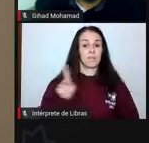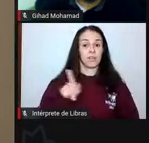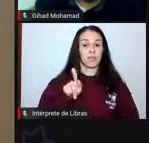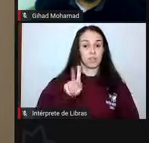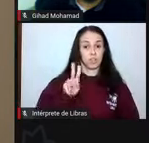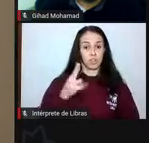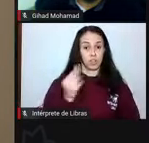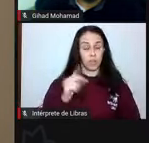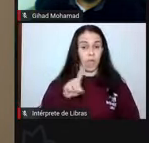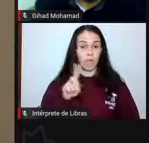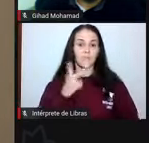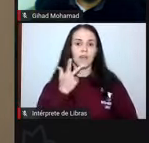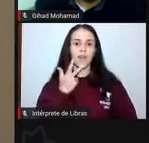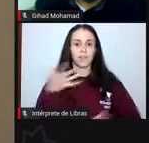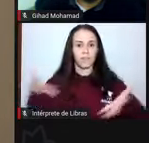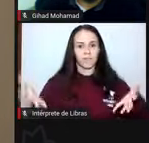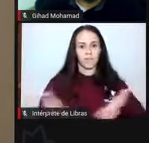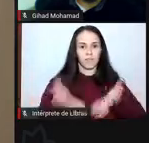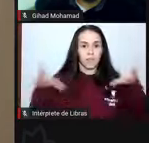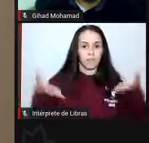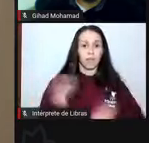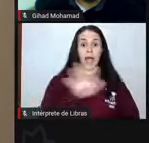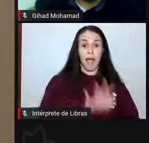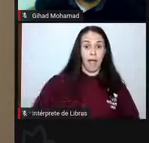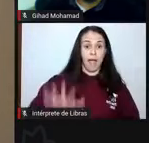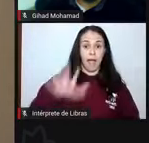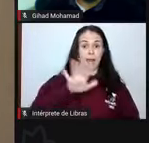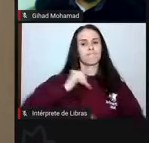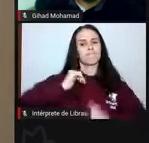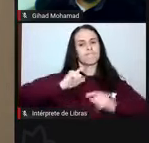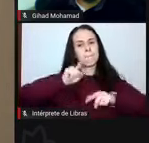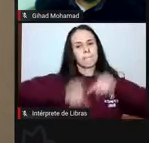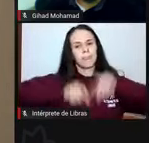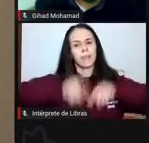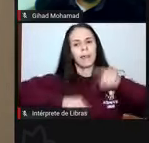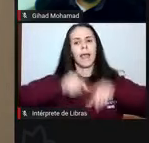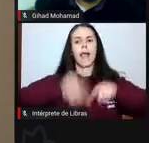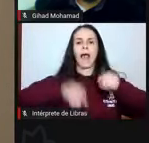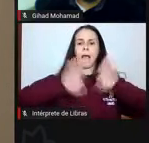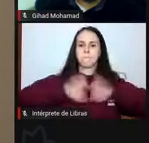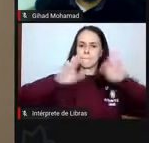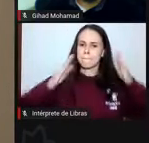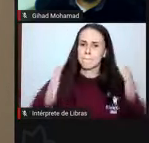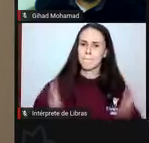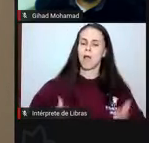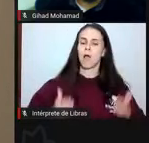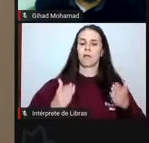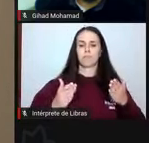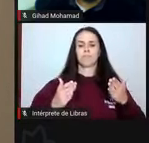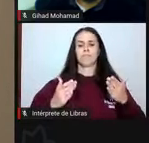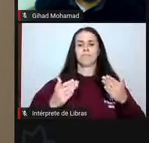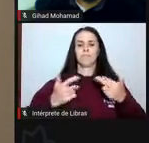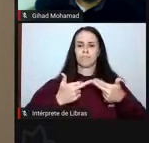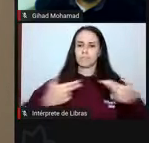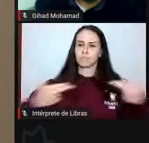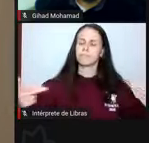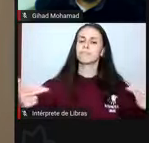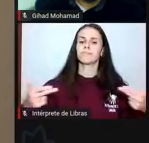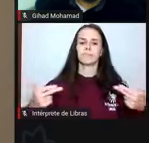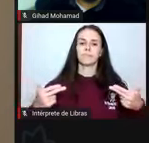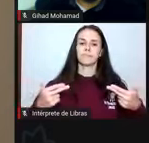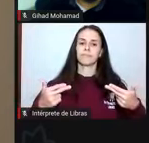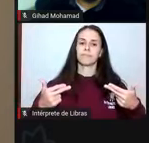investimentos na área de equipamentos e móveis, mobiliário para a